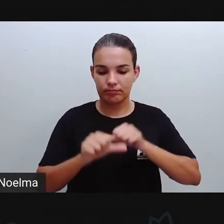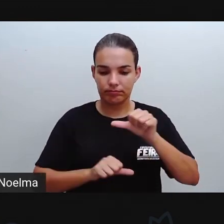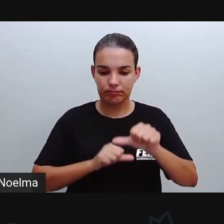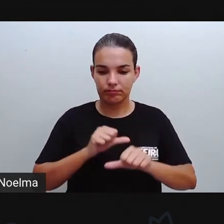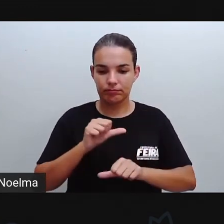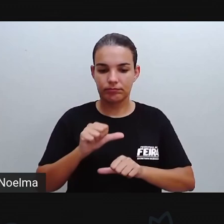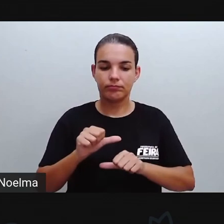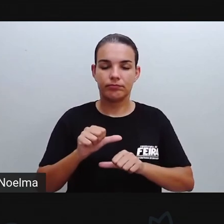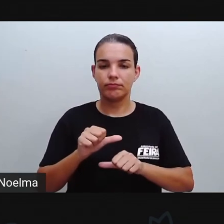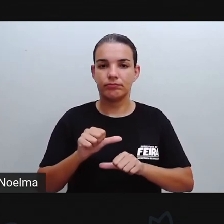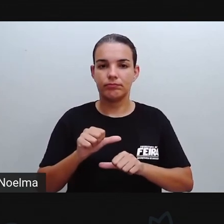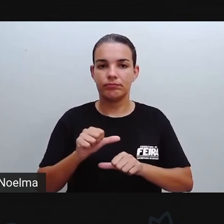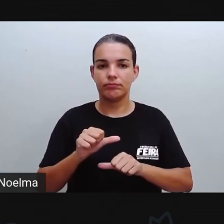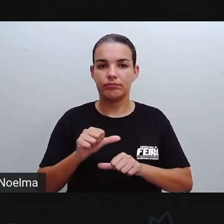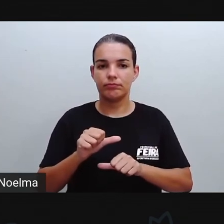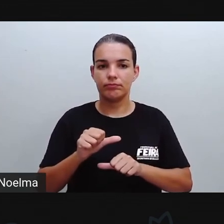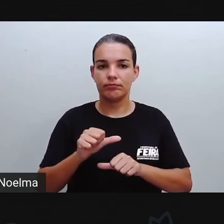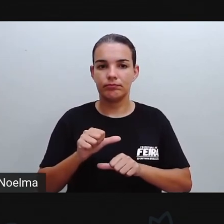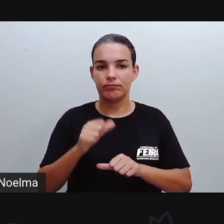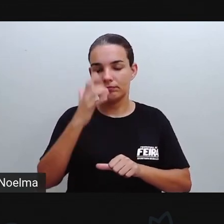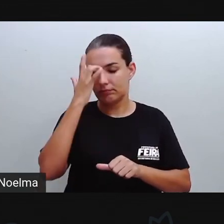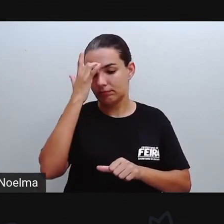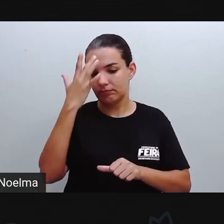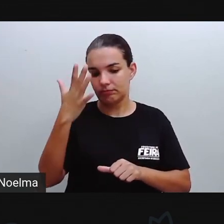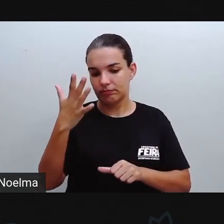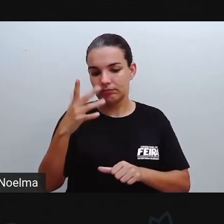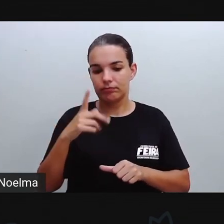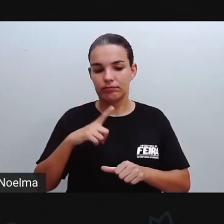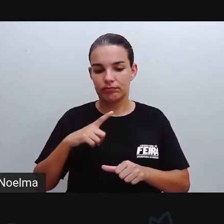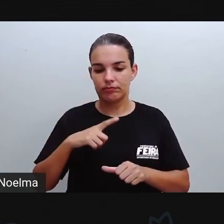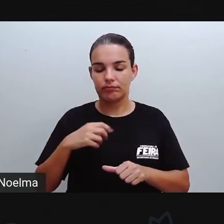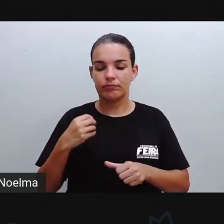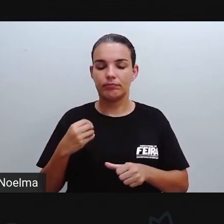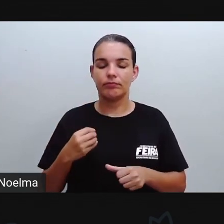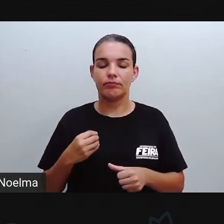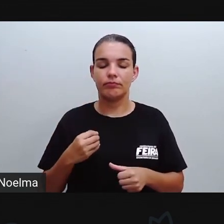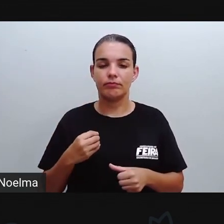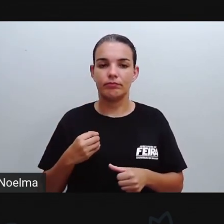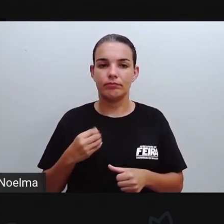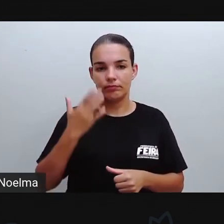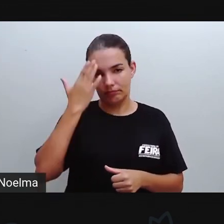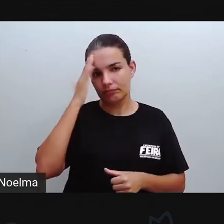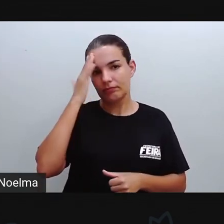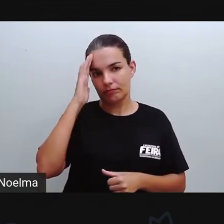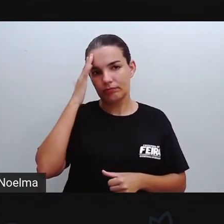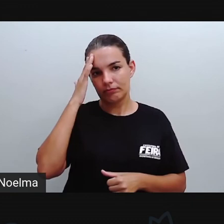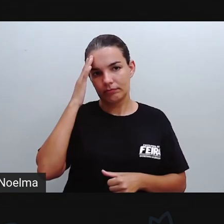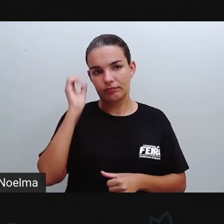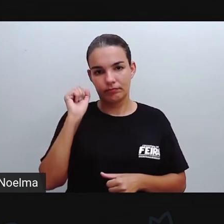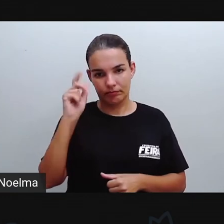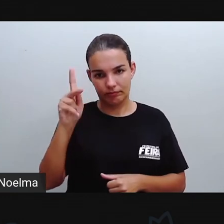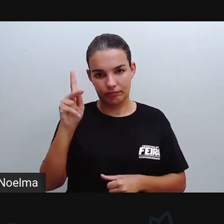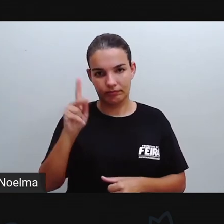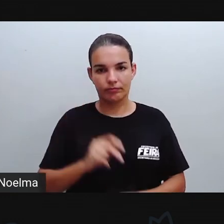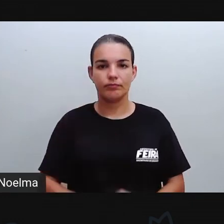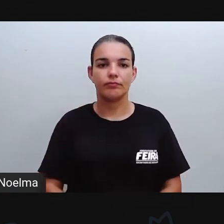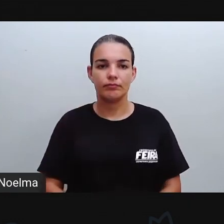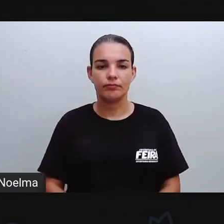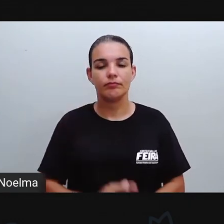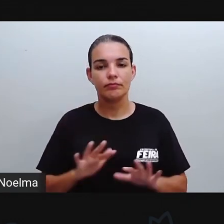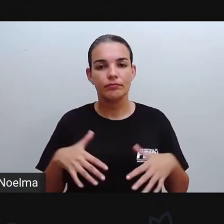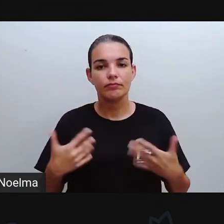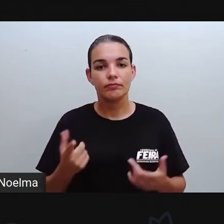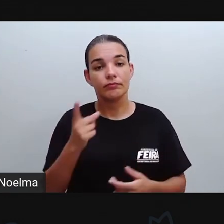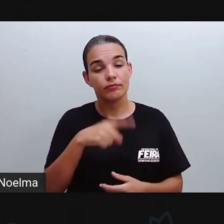o conteúdo mais fácil de ser digerido, ou seja, de ser compreendido, certo? E vocês